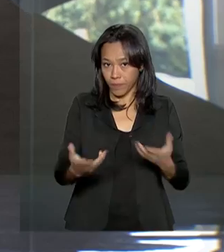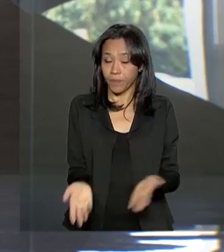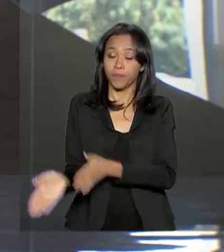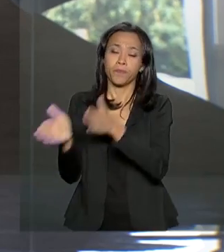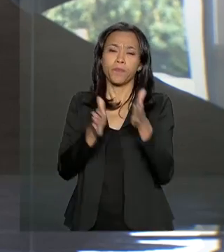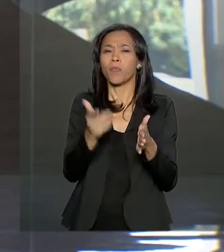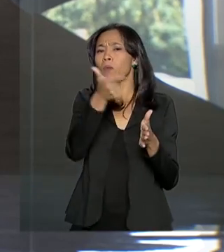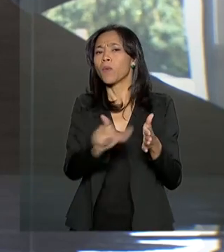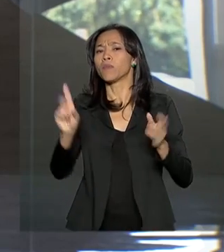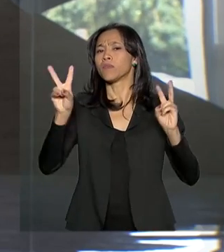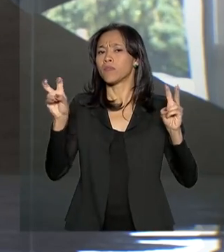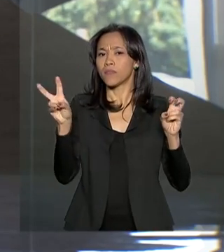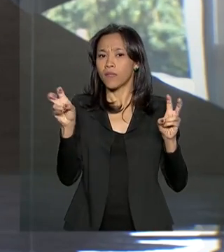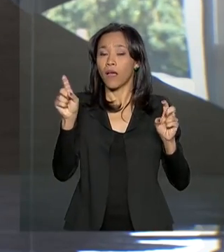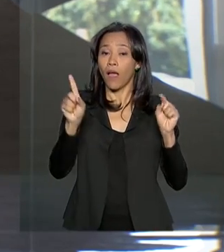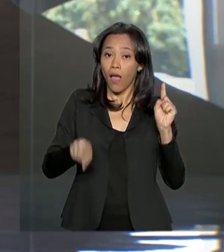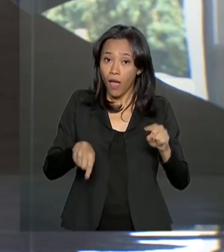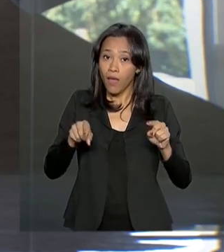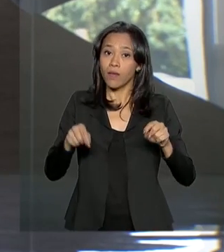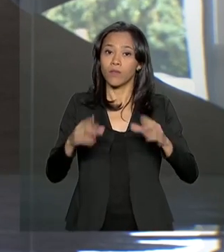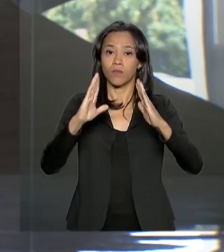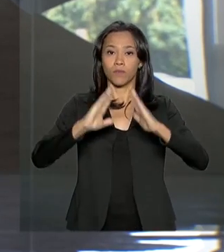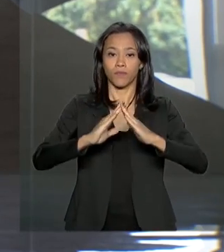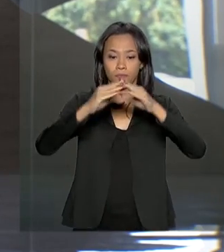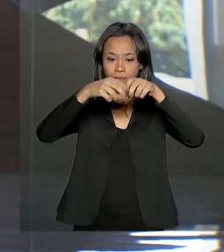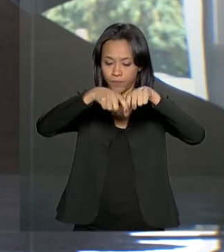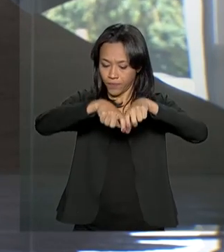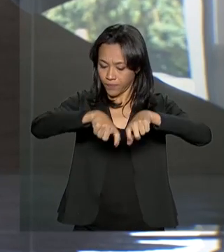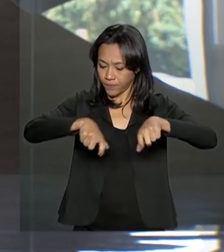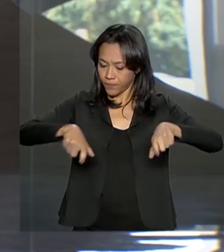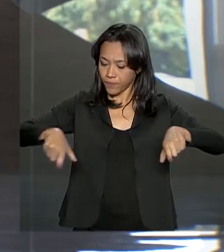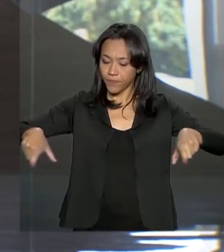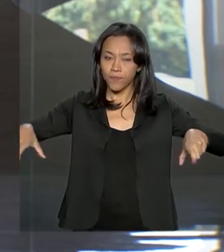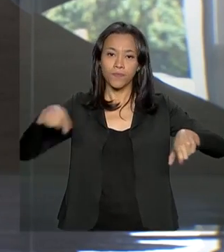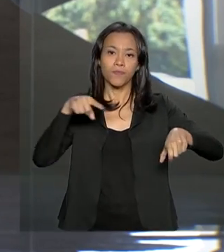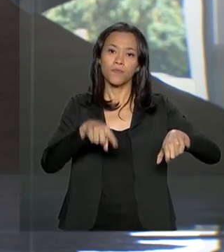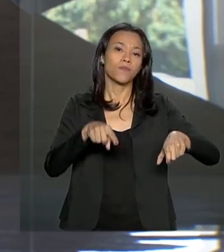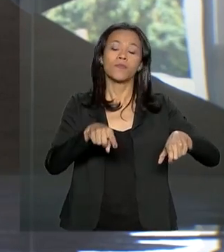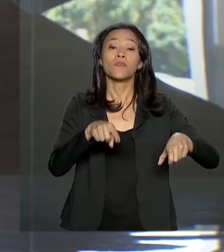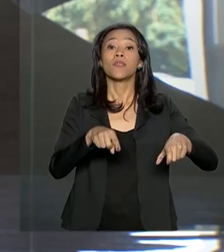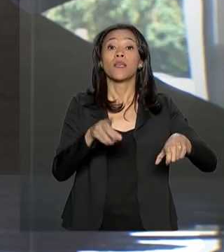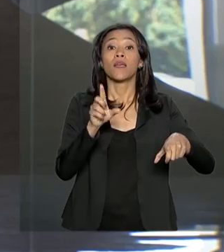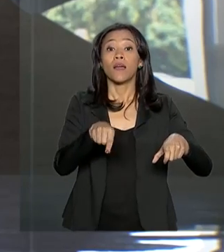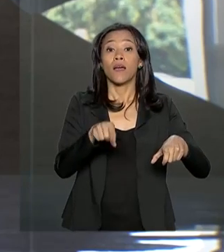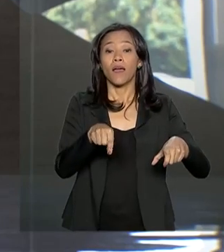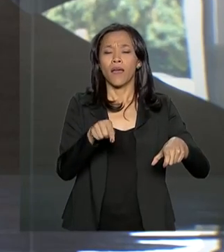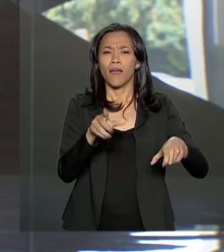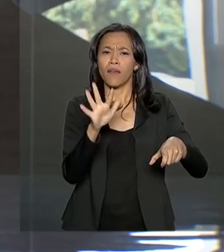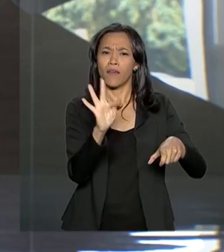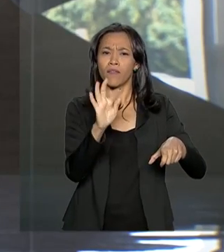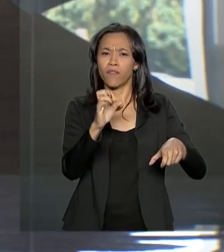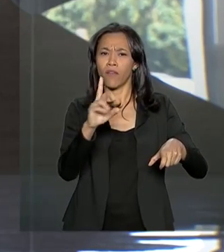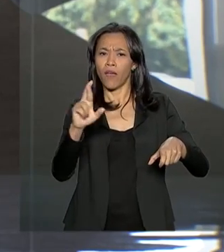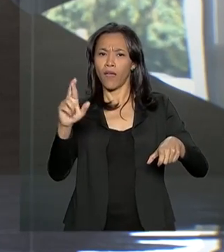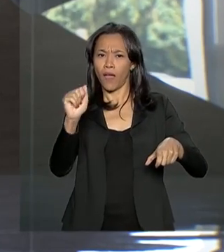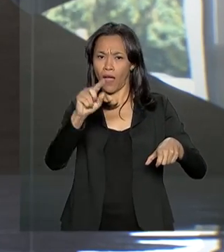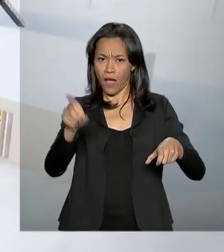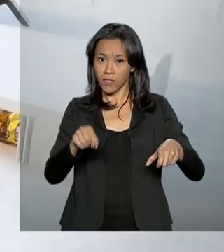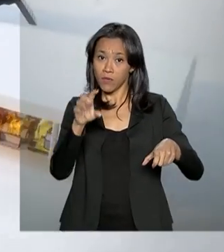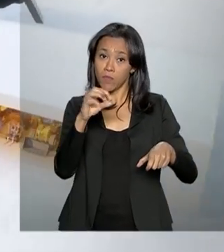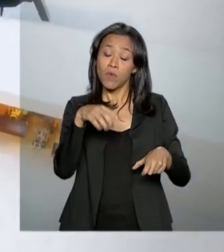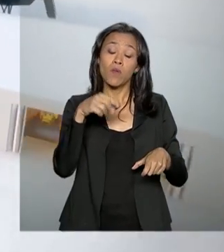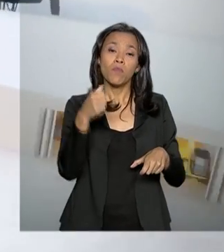assunto, que é a Estação Antártica Comandante Ferraz. Ela foi inaugurada em 1984